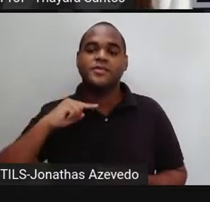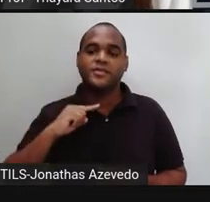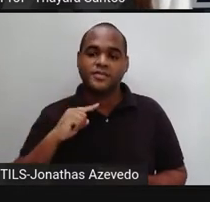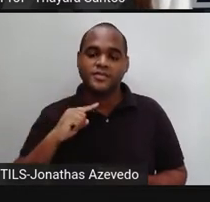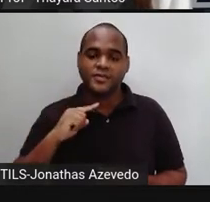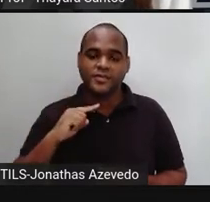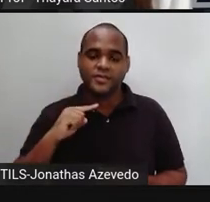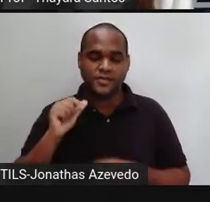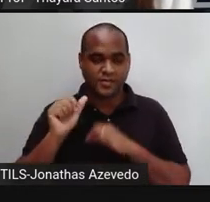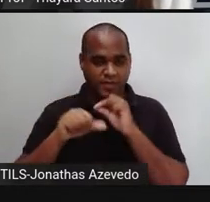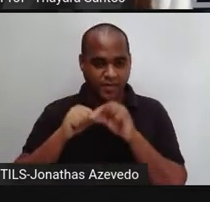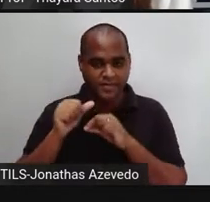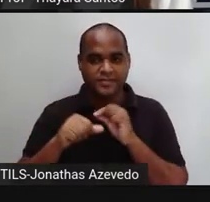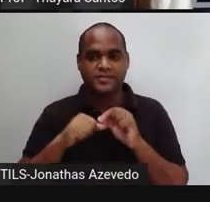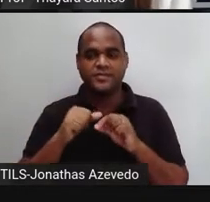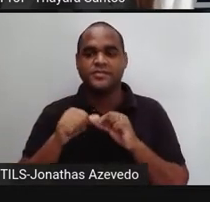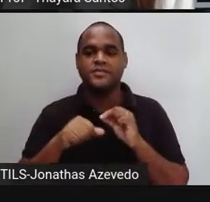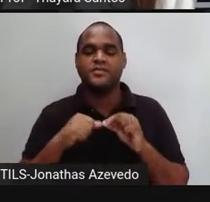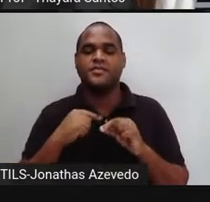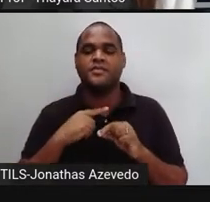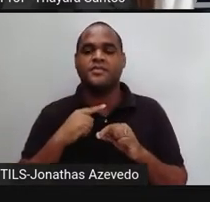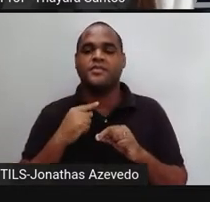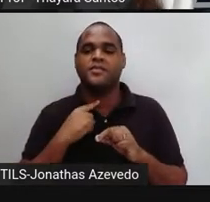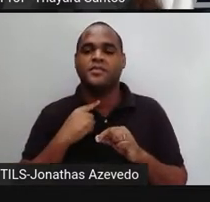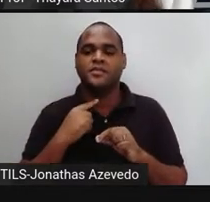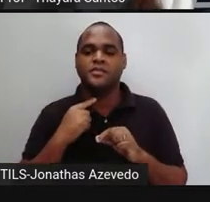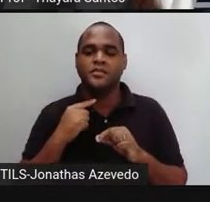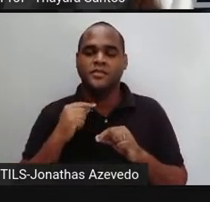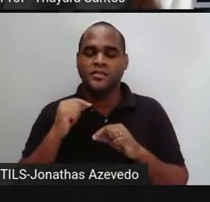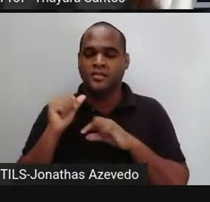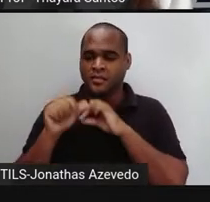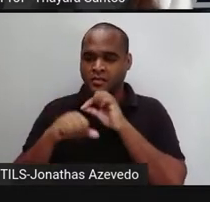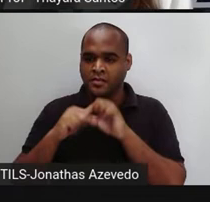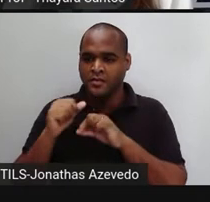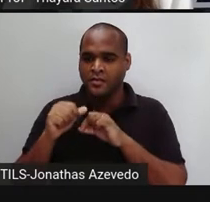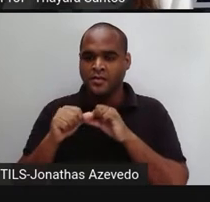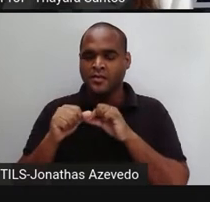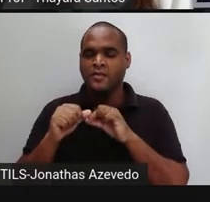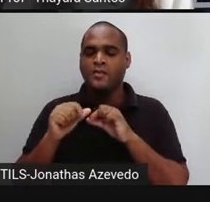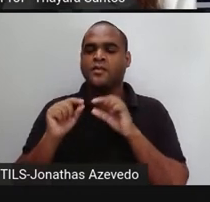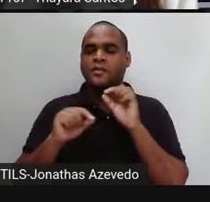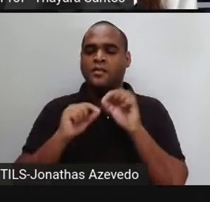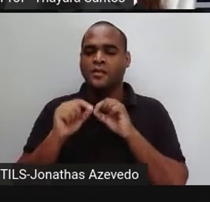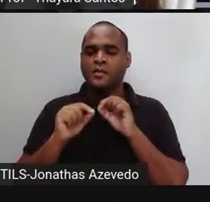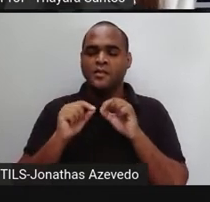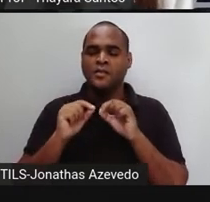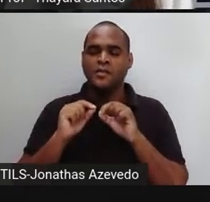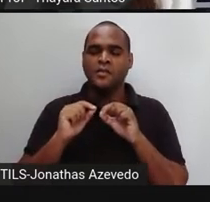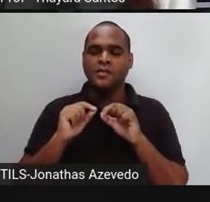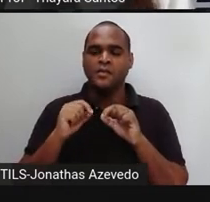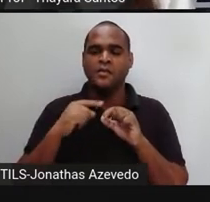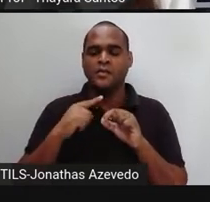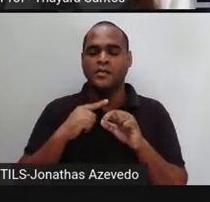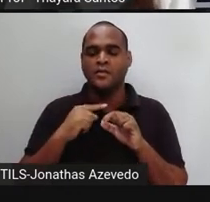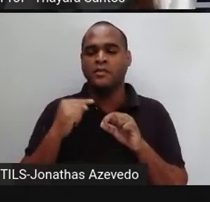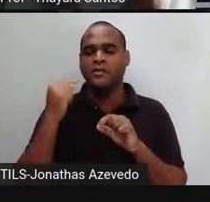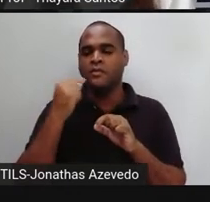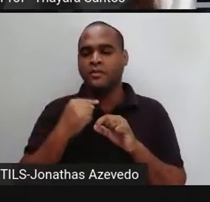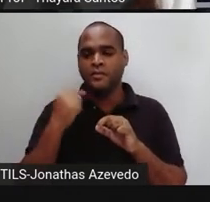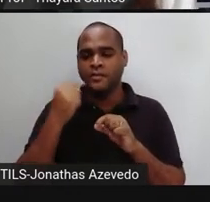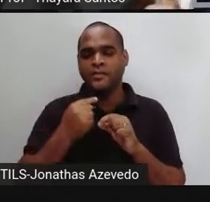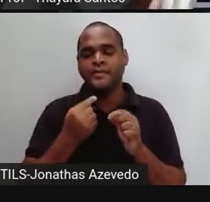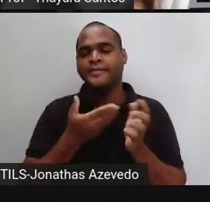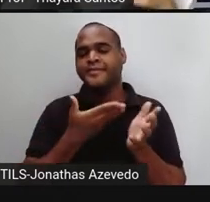Depois, esse ar é encaminhado pela laringe, que é essa estrutura daqui onde tem as nossas cordas vocais, inclusive.